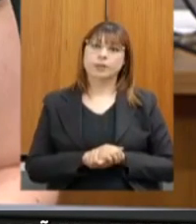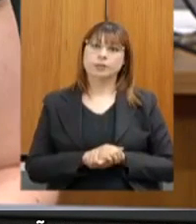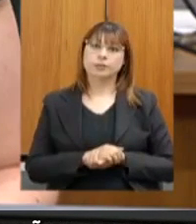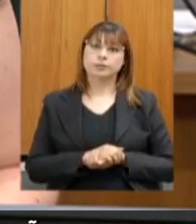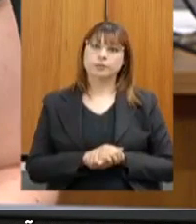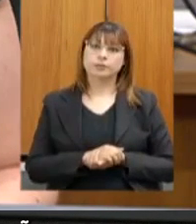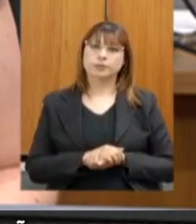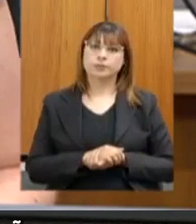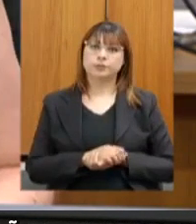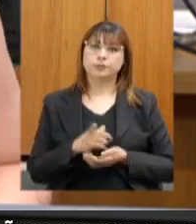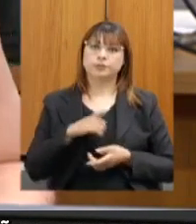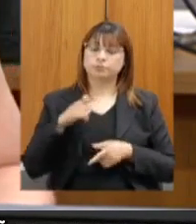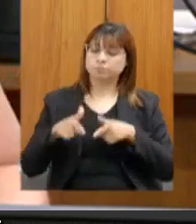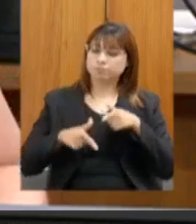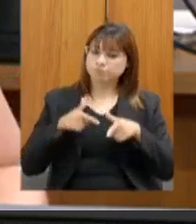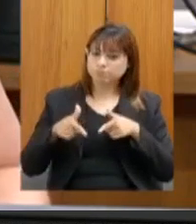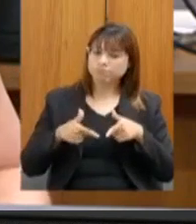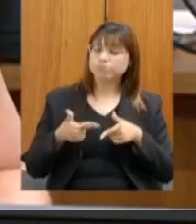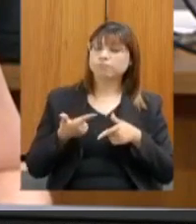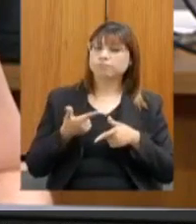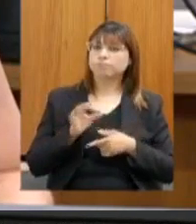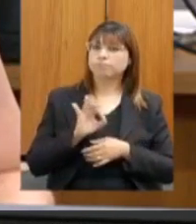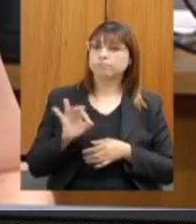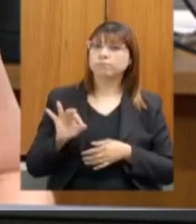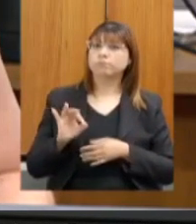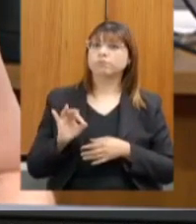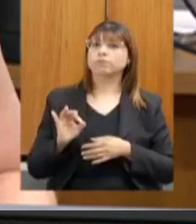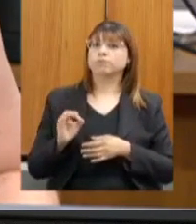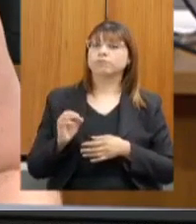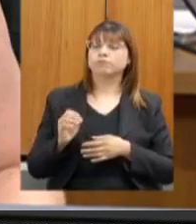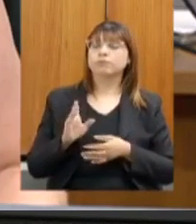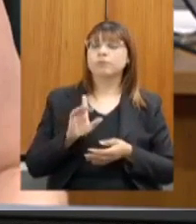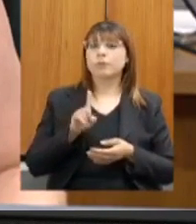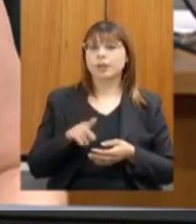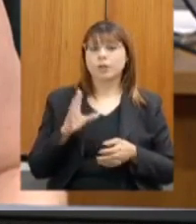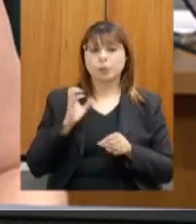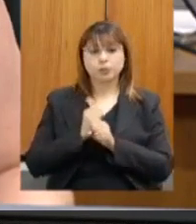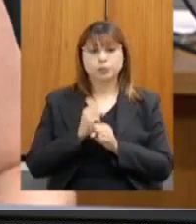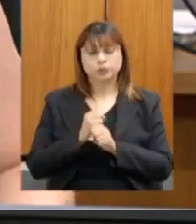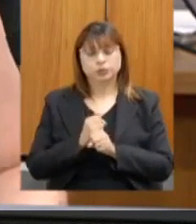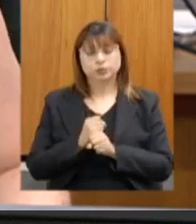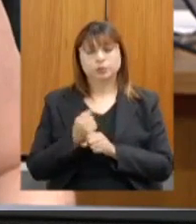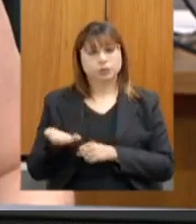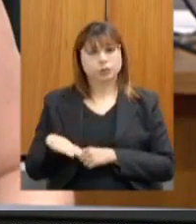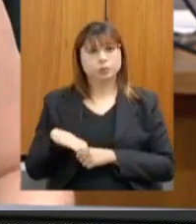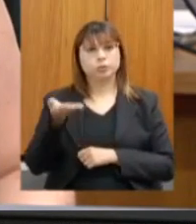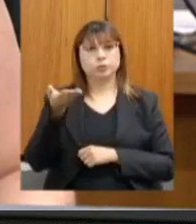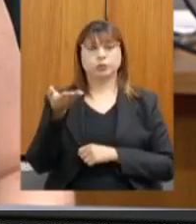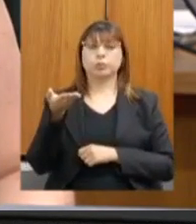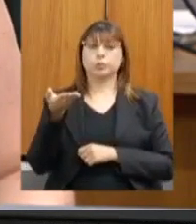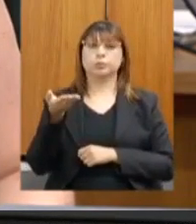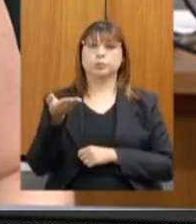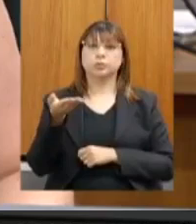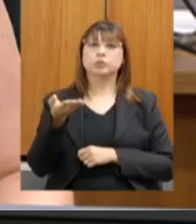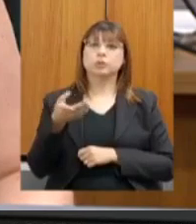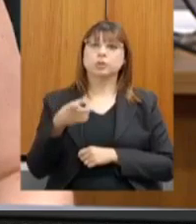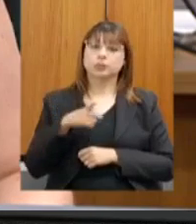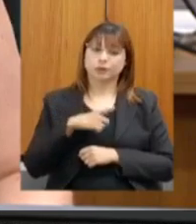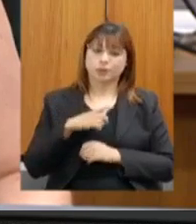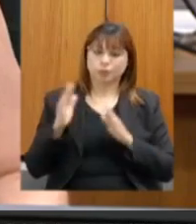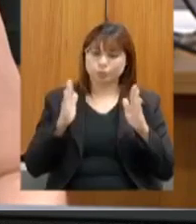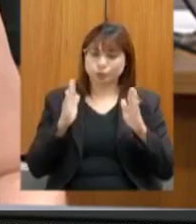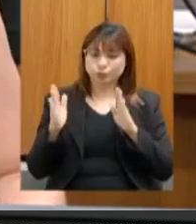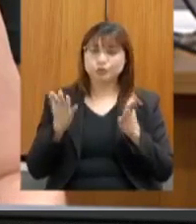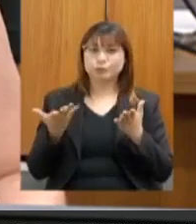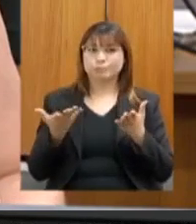de ações positivas em termos de aumento de produtividade. Mesmo com esse período desafiador